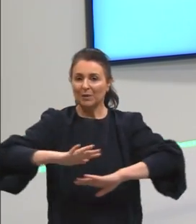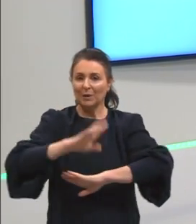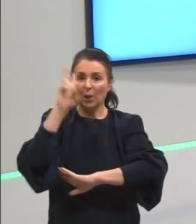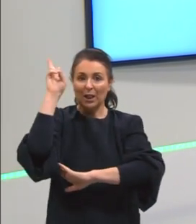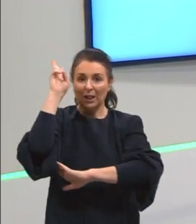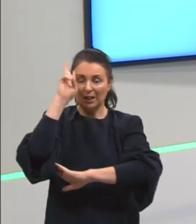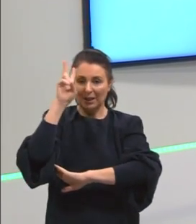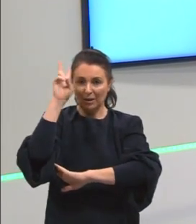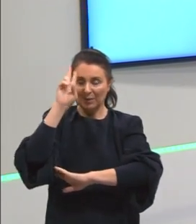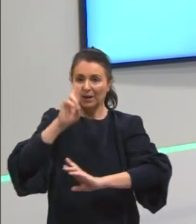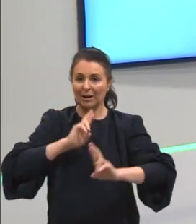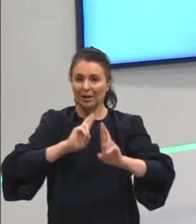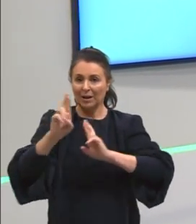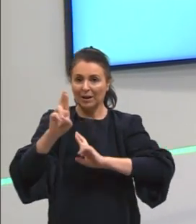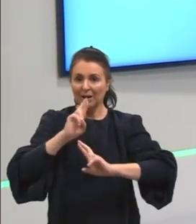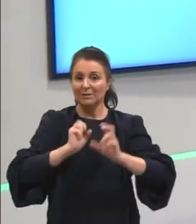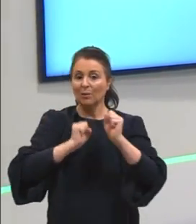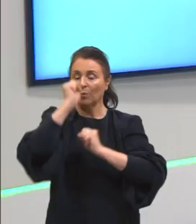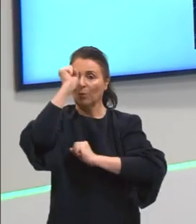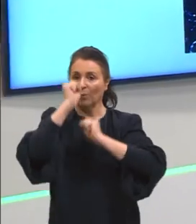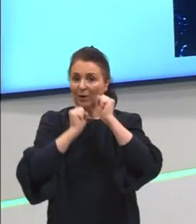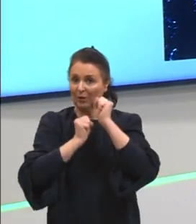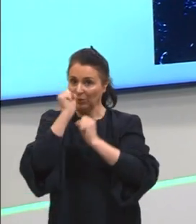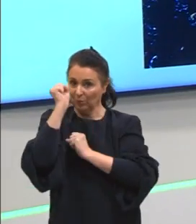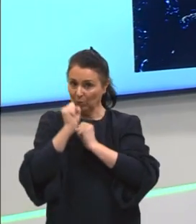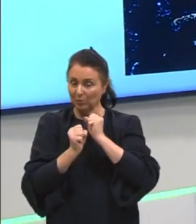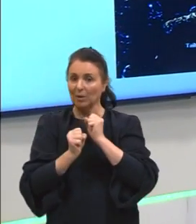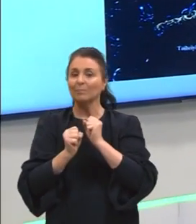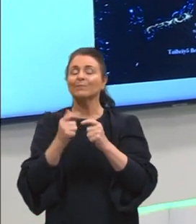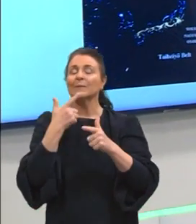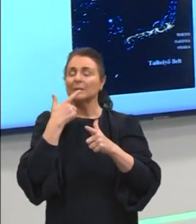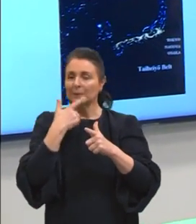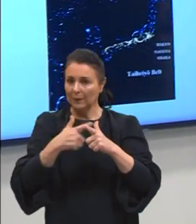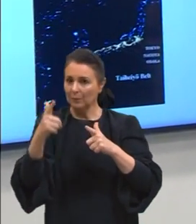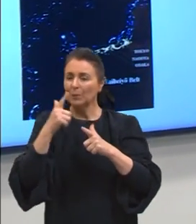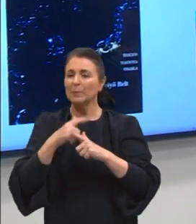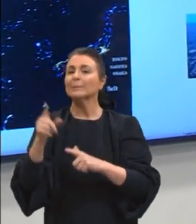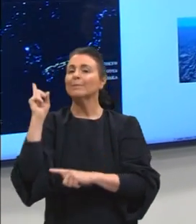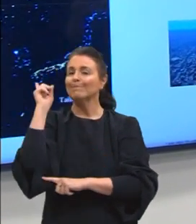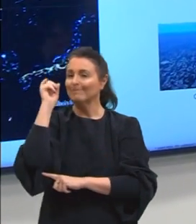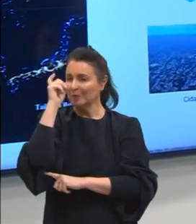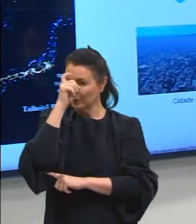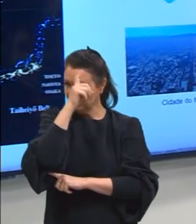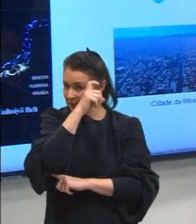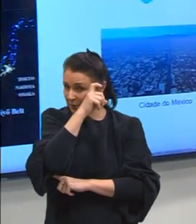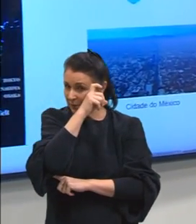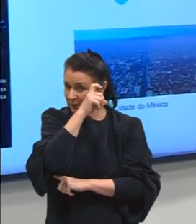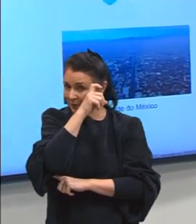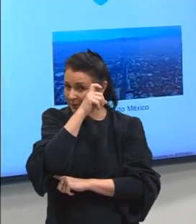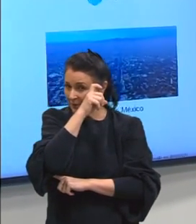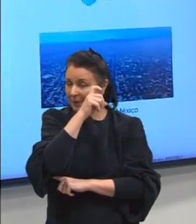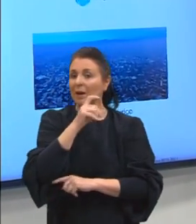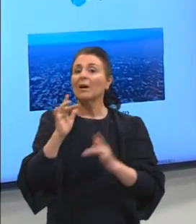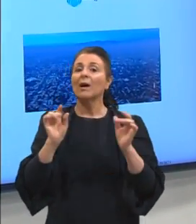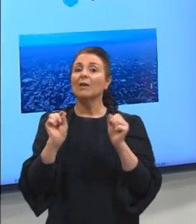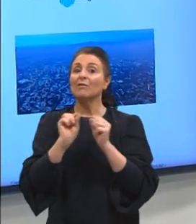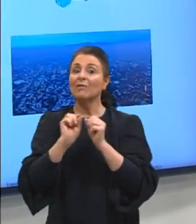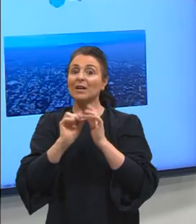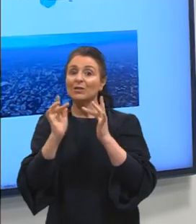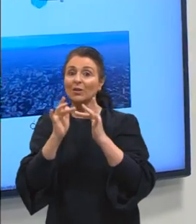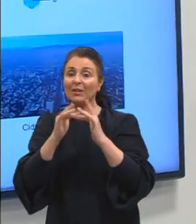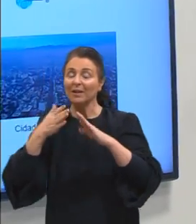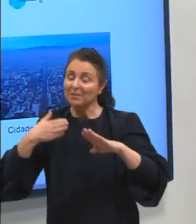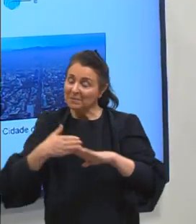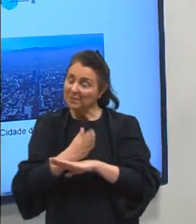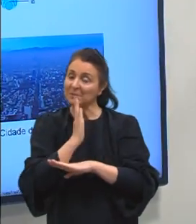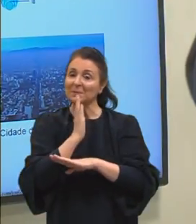urbanização tem relação com a industrialização. Tem problema, tem dificuldade na matéria, né, se conecta lá e partiu